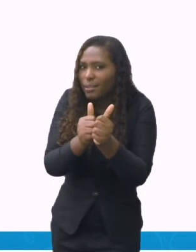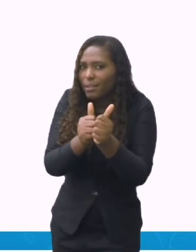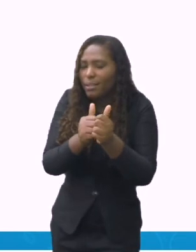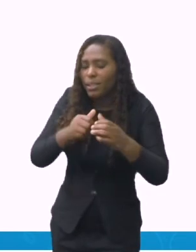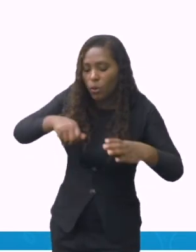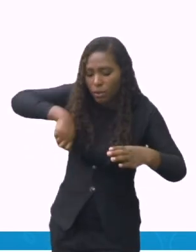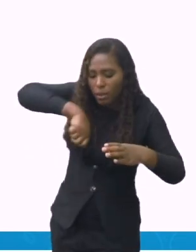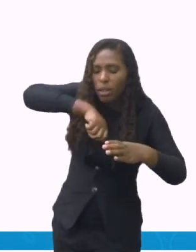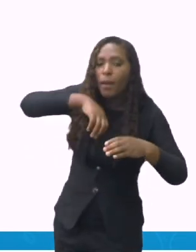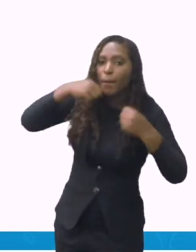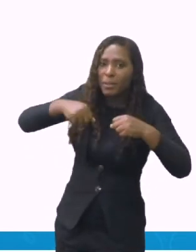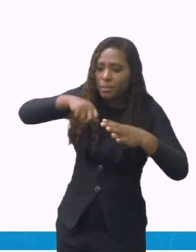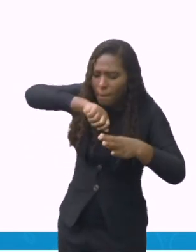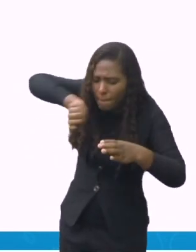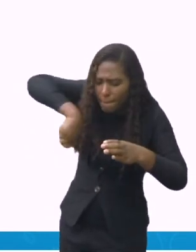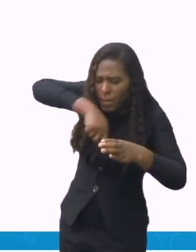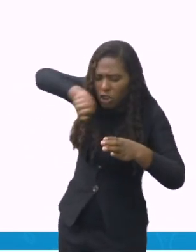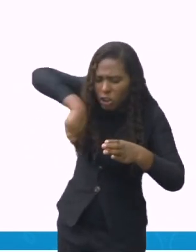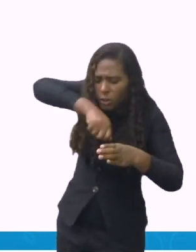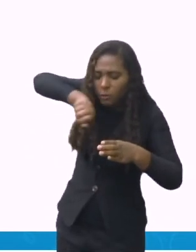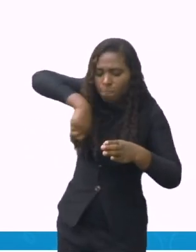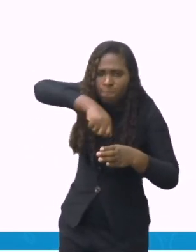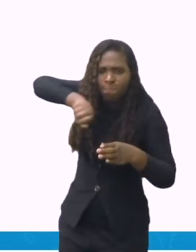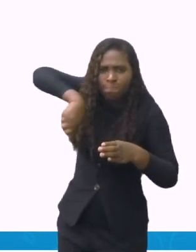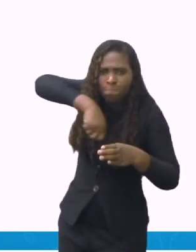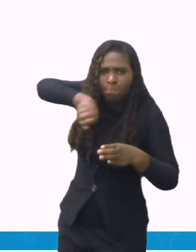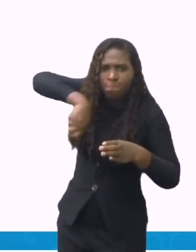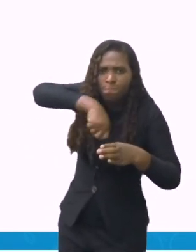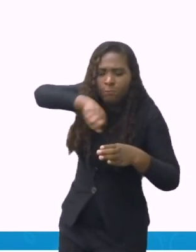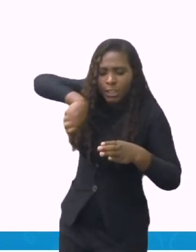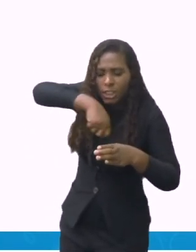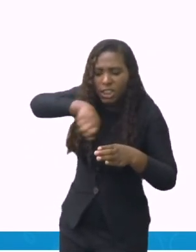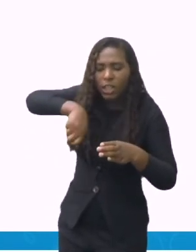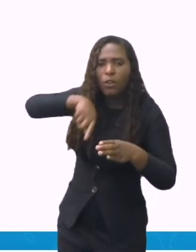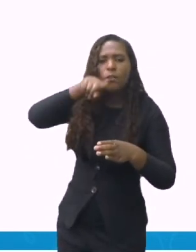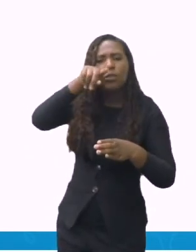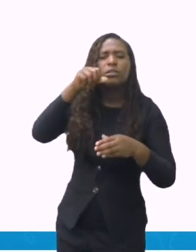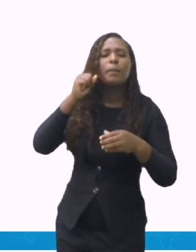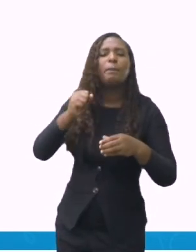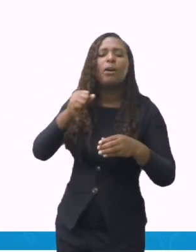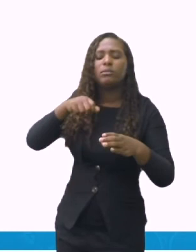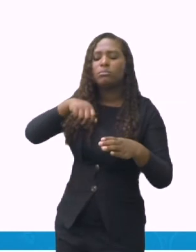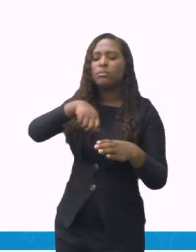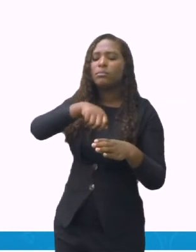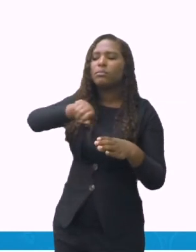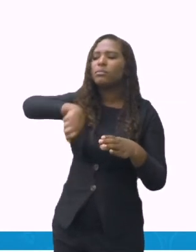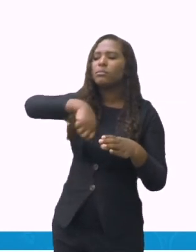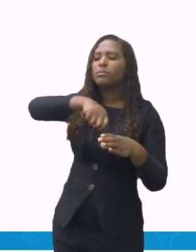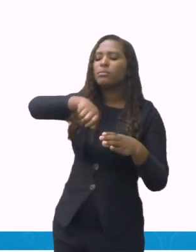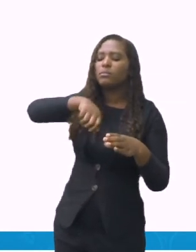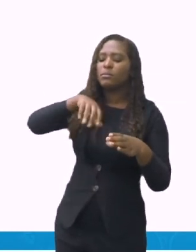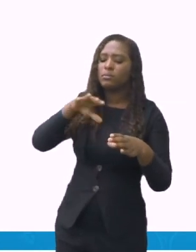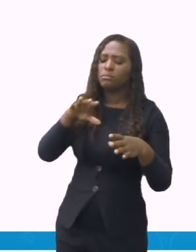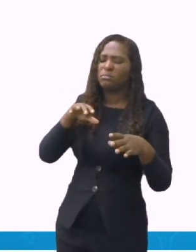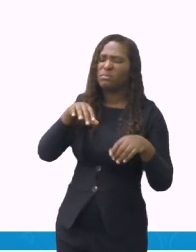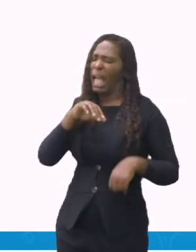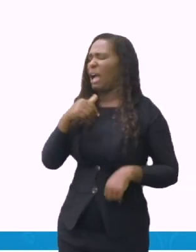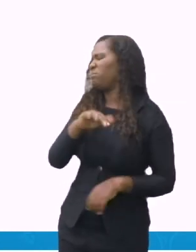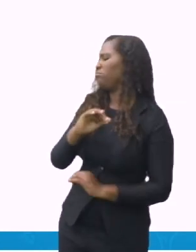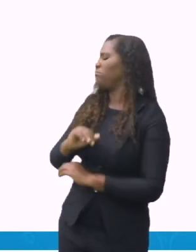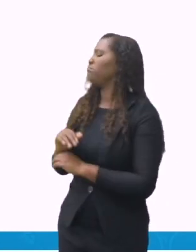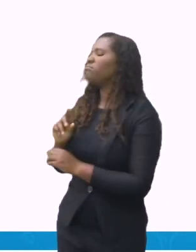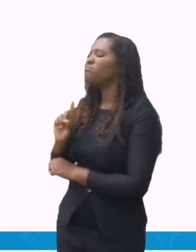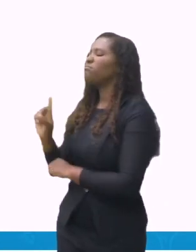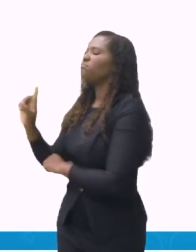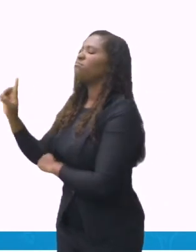da panela. Eu posso parar? Eu posso deixar ali borbulhando e sair para fazer outra coisa? O pode acontecer? Para quem